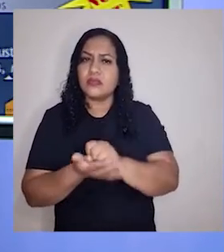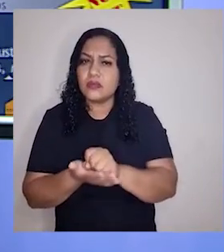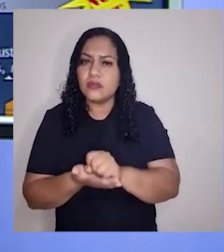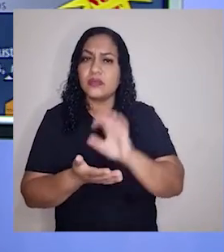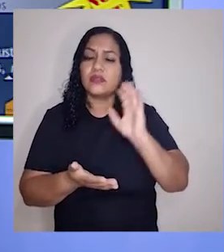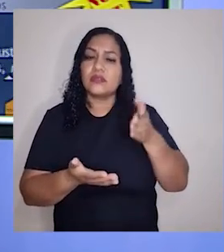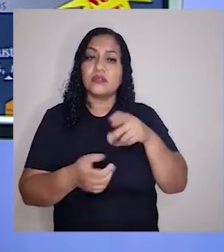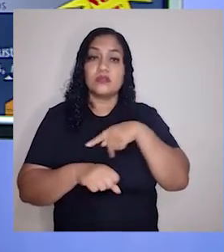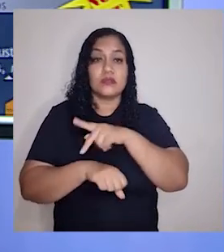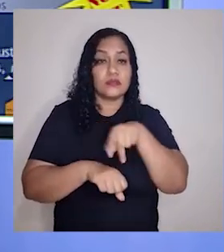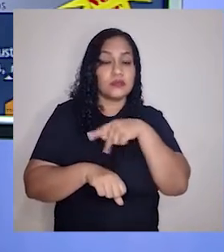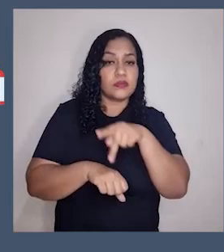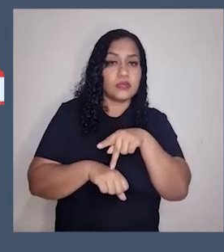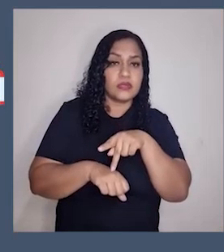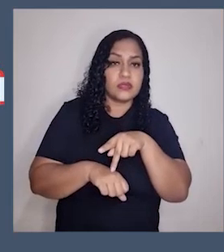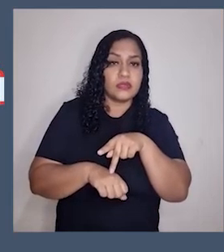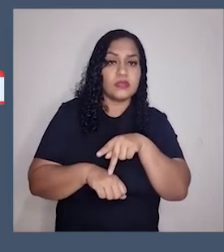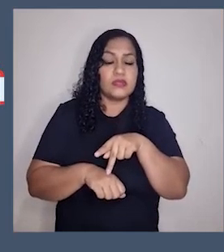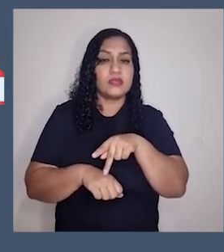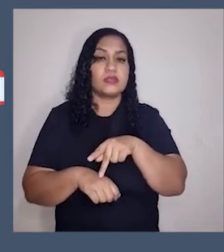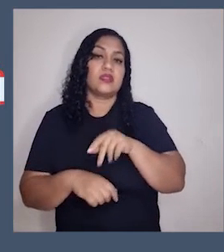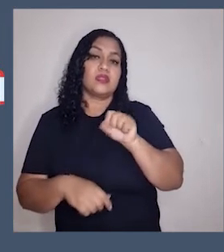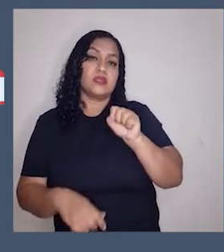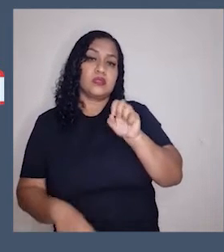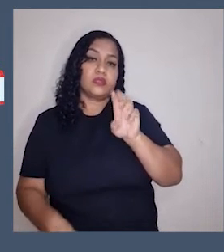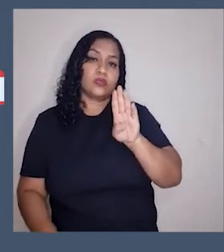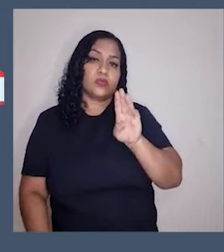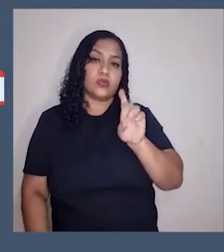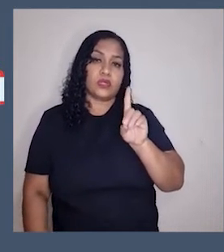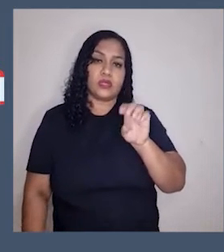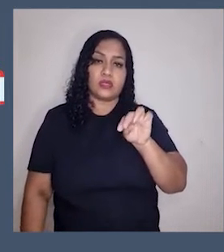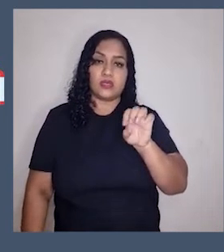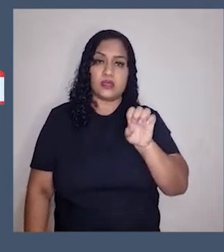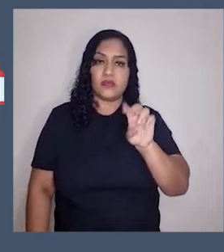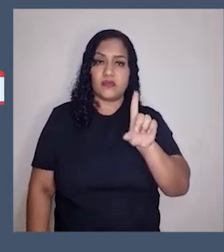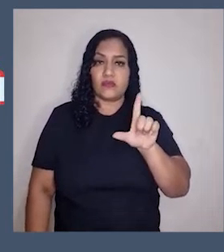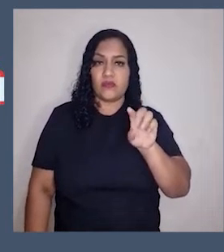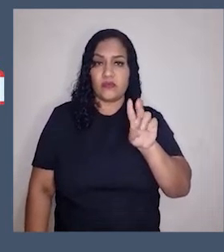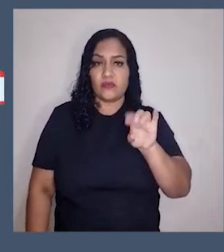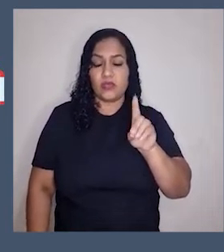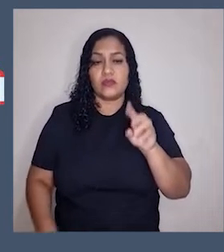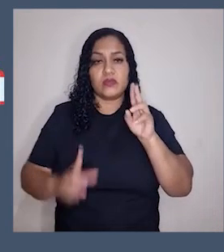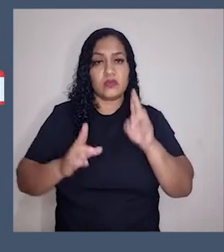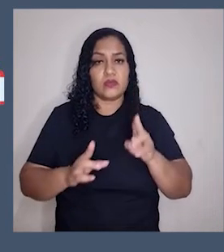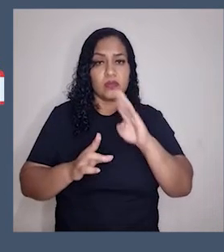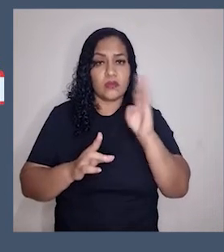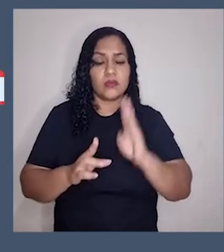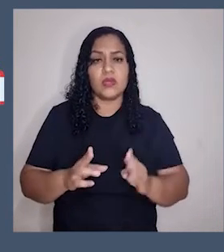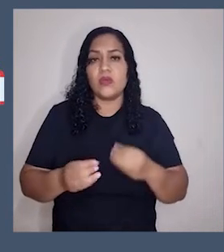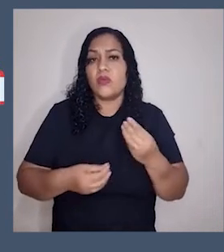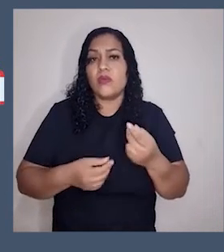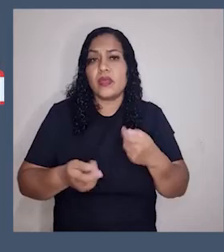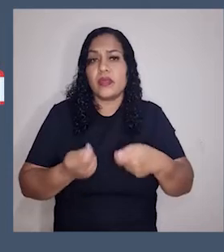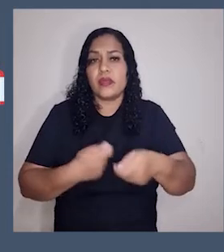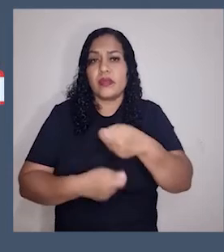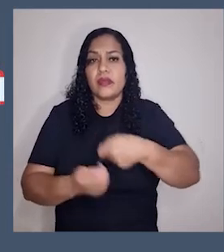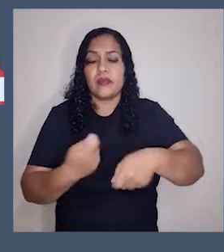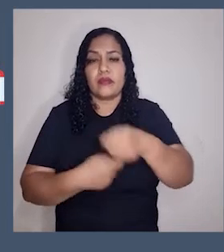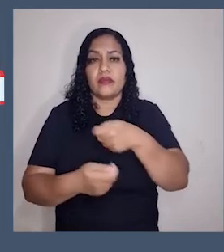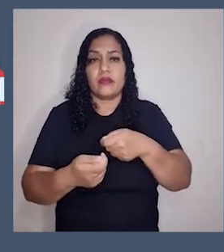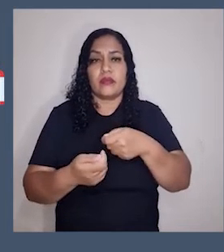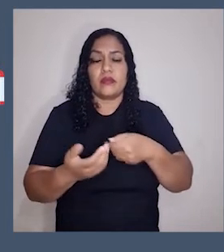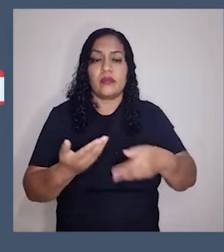colônias, que já são países subdesenvolvidos industrializados, como o Brasil, eles fazem, o eles enviam, né? Qual que é a troca